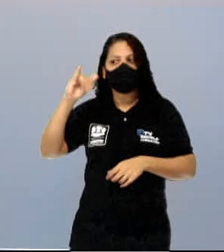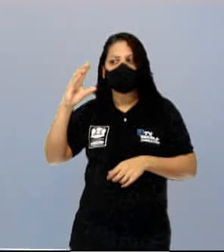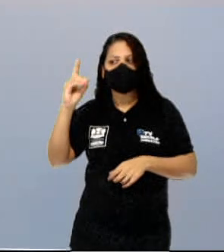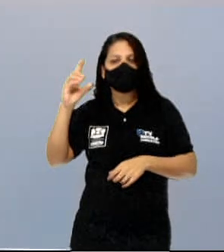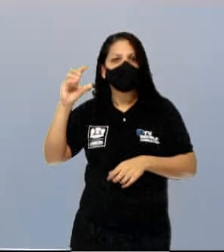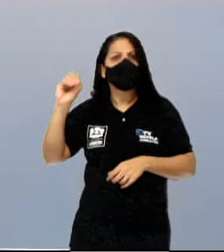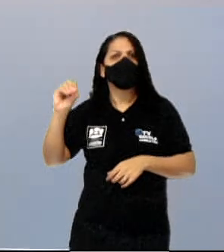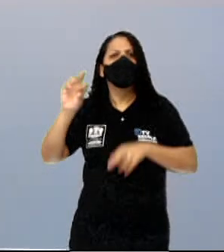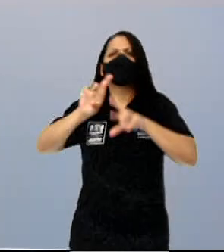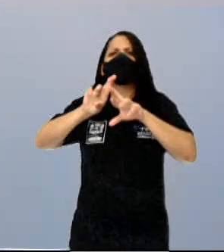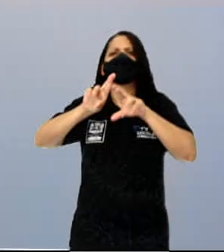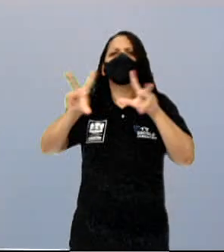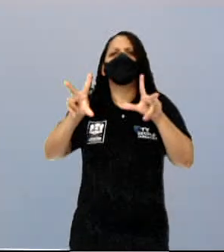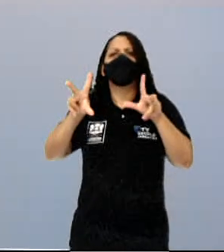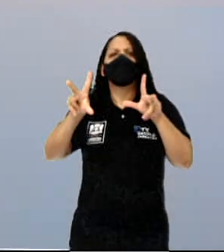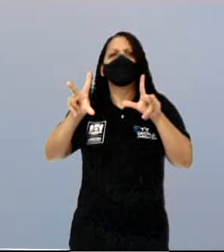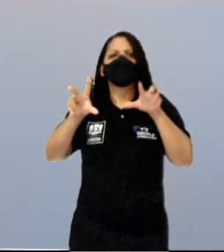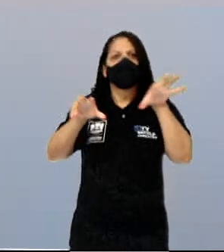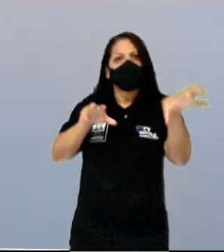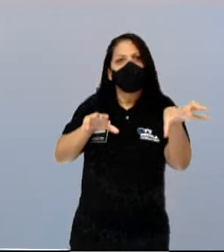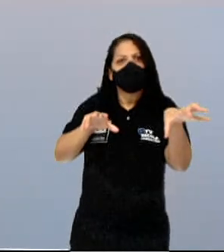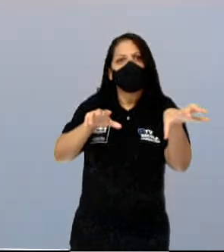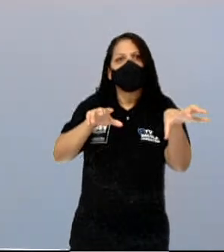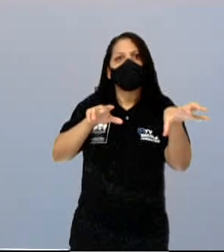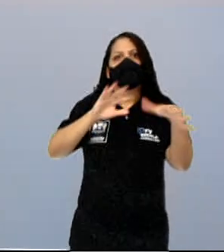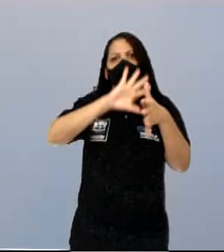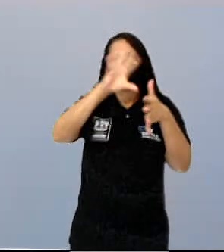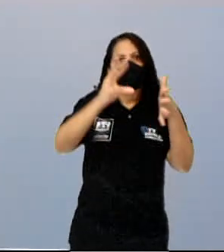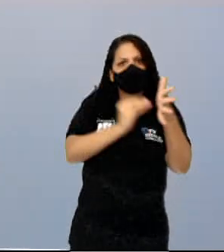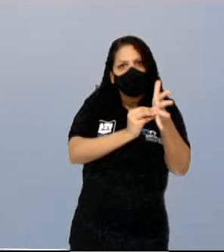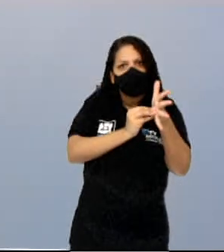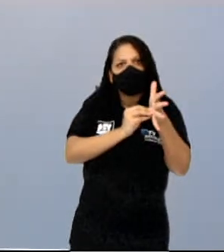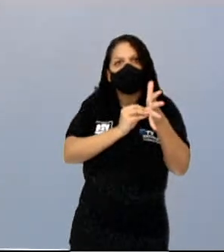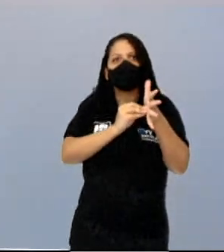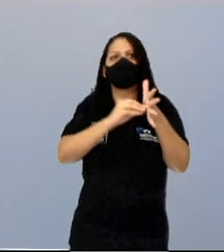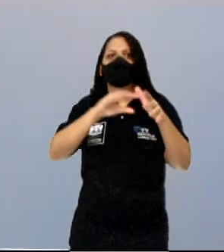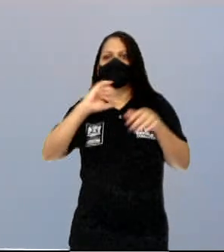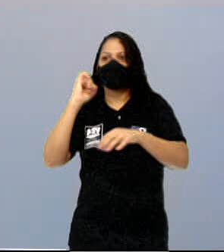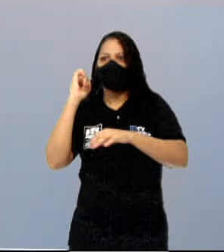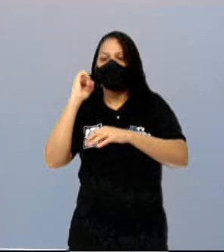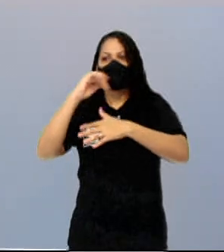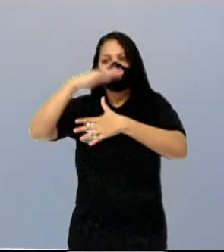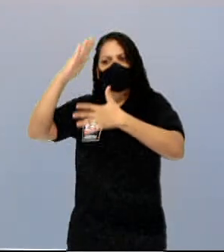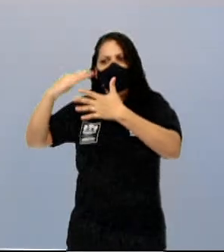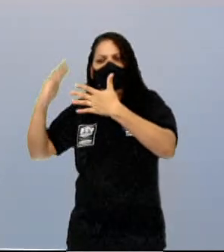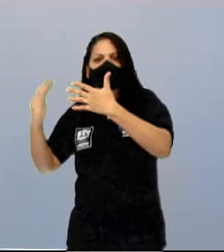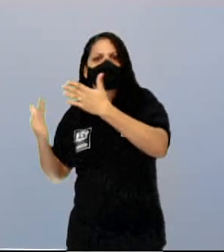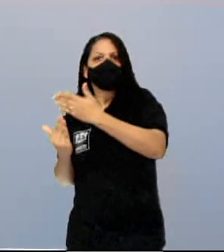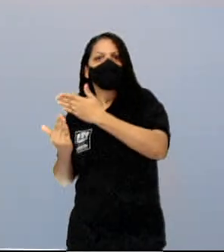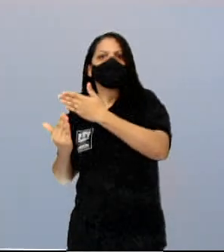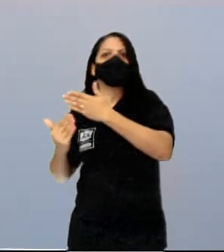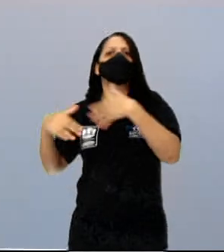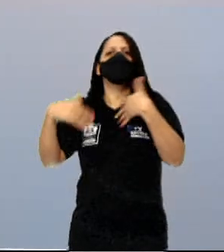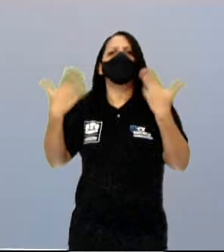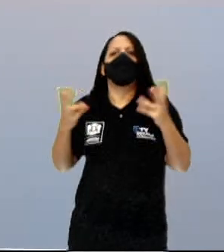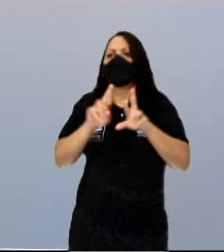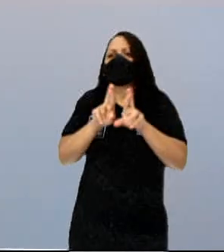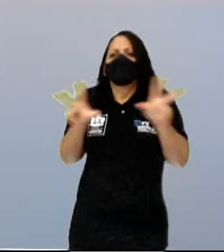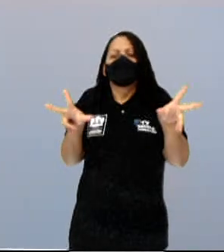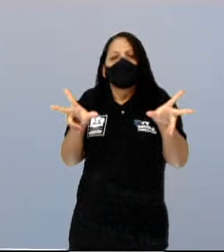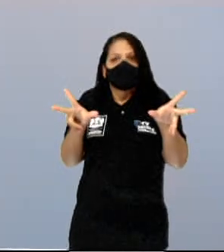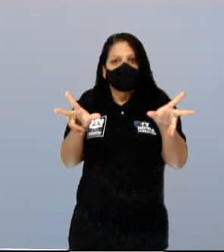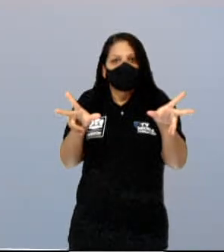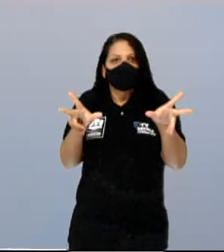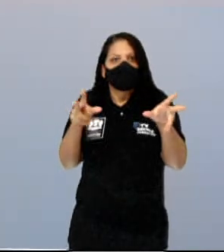Basicamente é a quantidade de chuvas. A região amazônica chove um pouquinho mais. Porém, você observa aí no